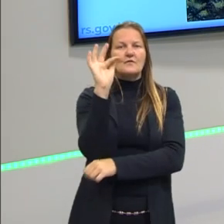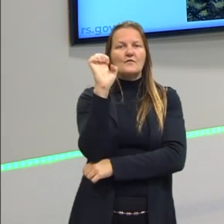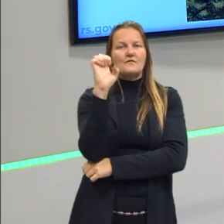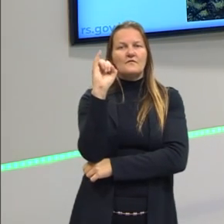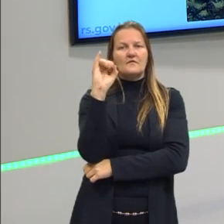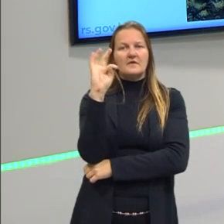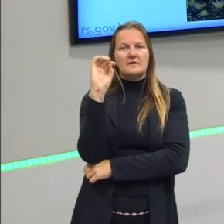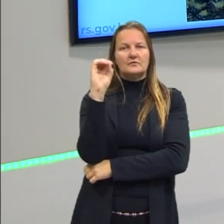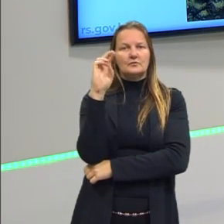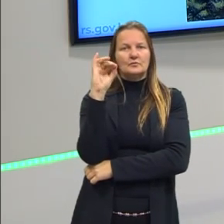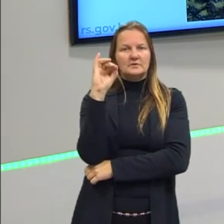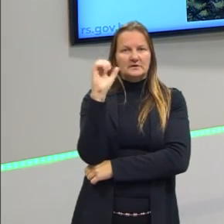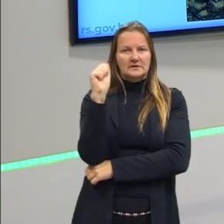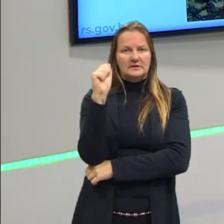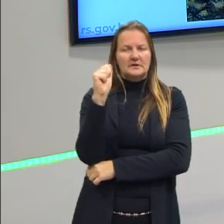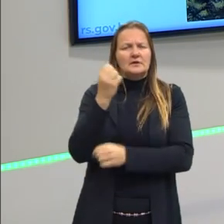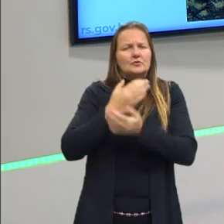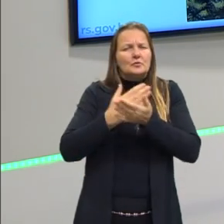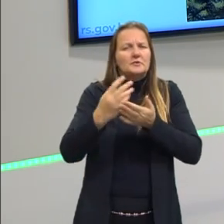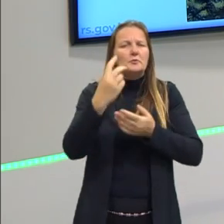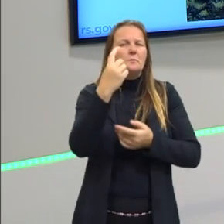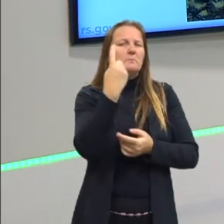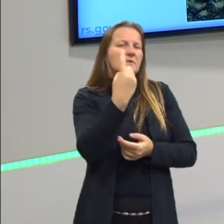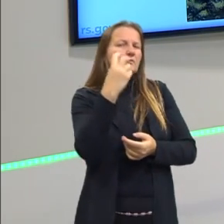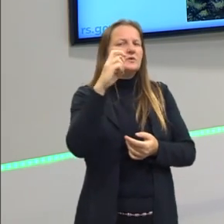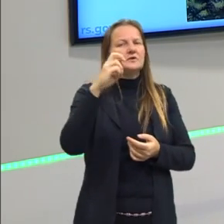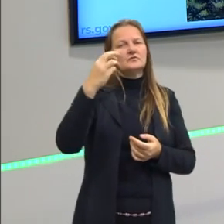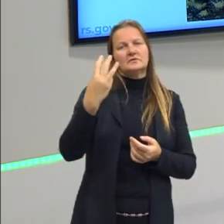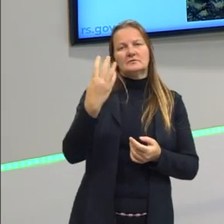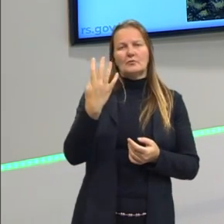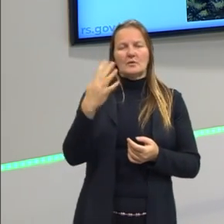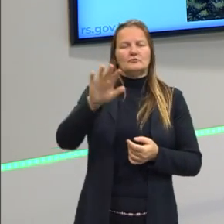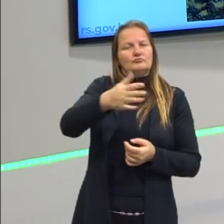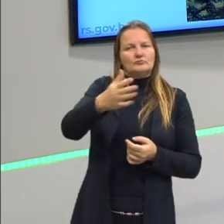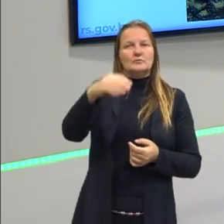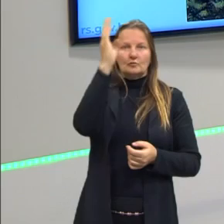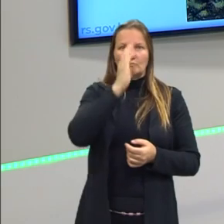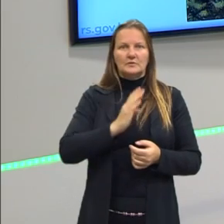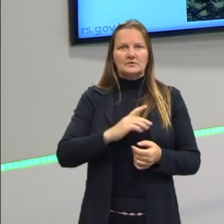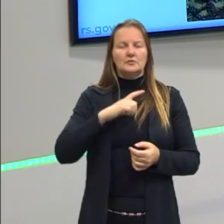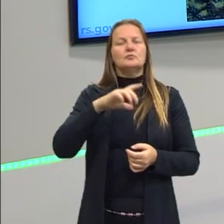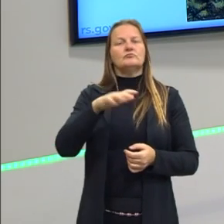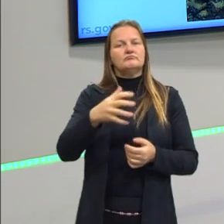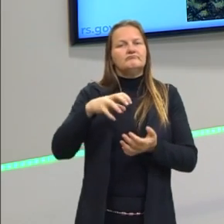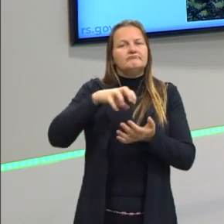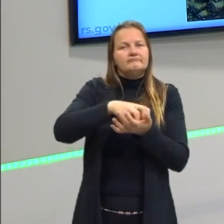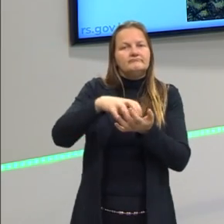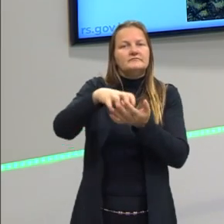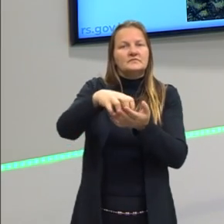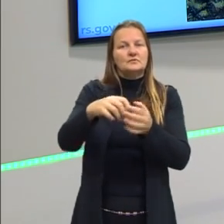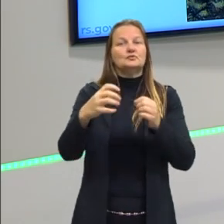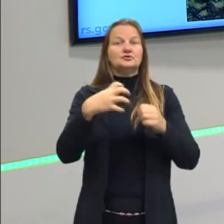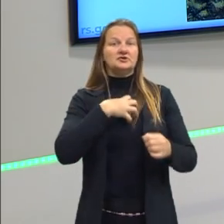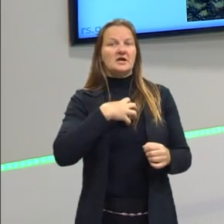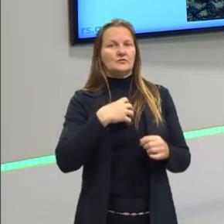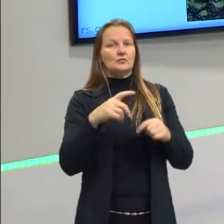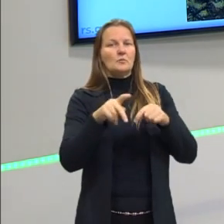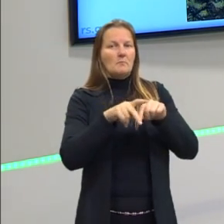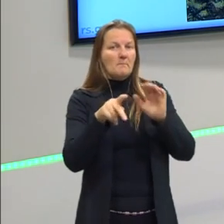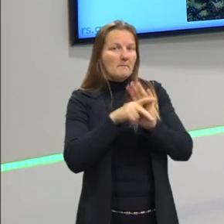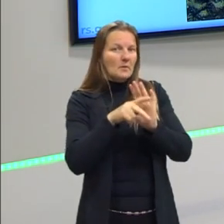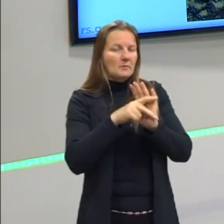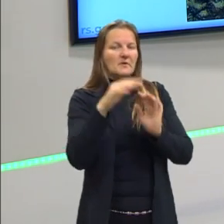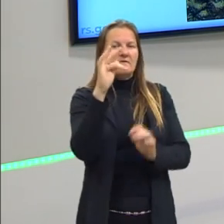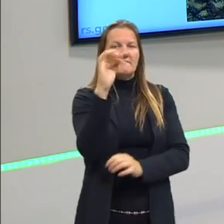O Brasil, no início, e até 1534, ele vai ser colonizado desta forma, com algumas